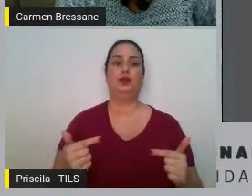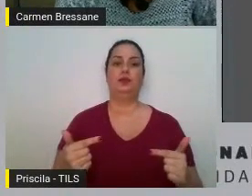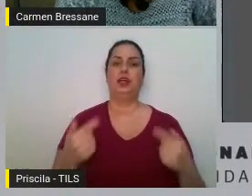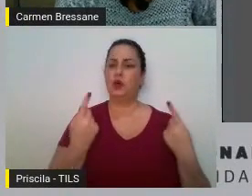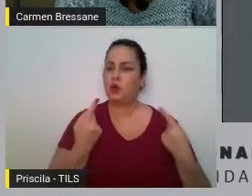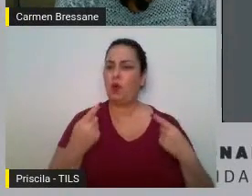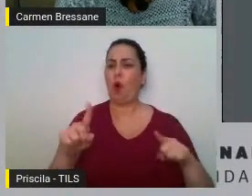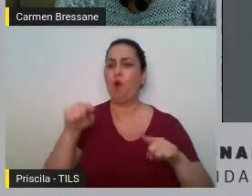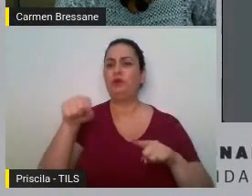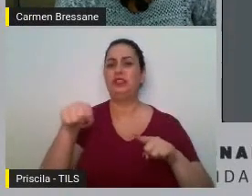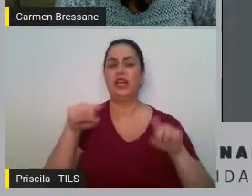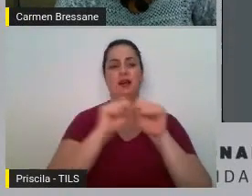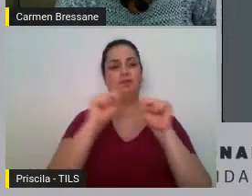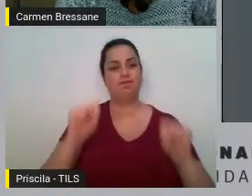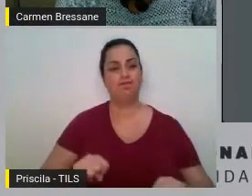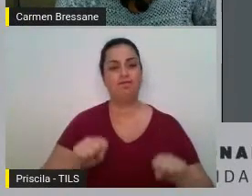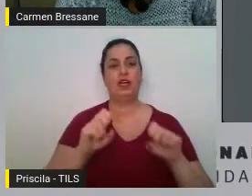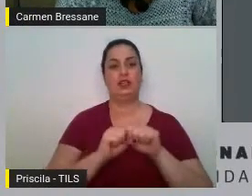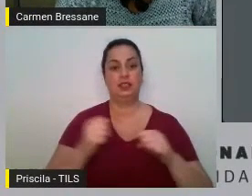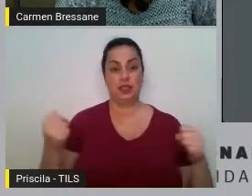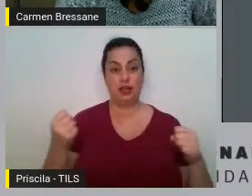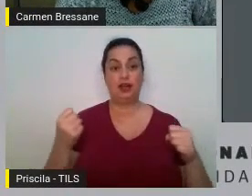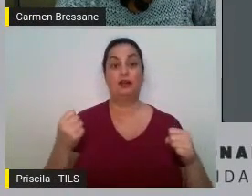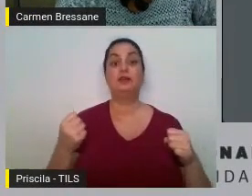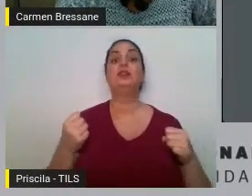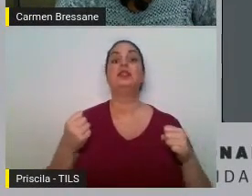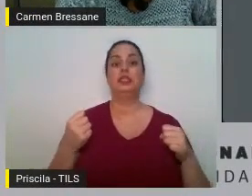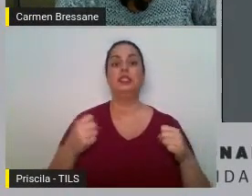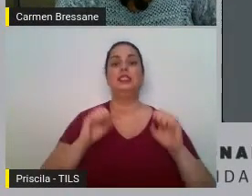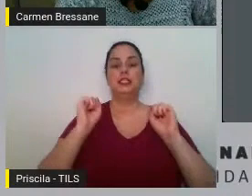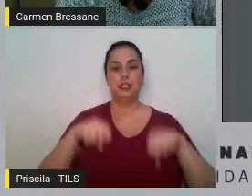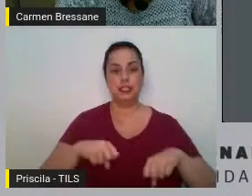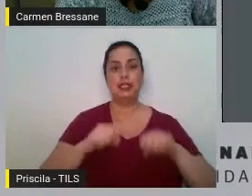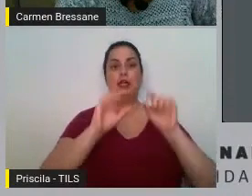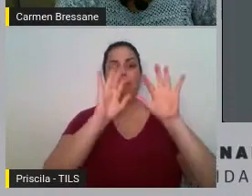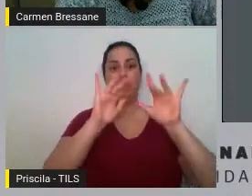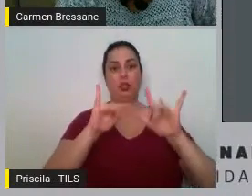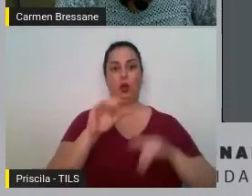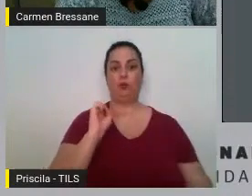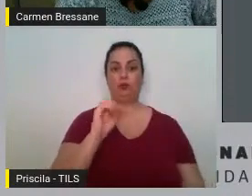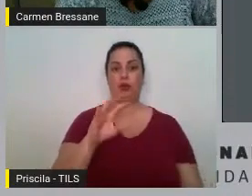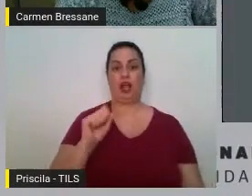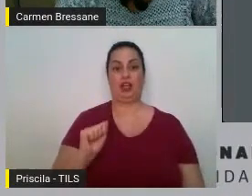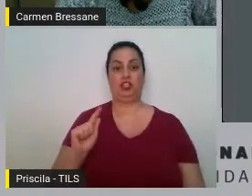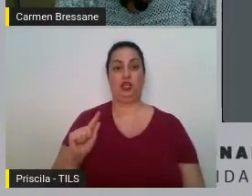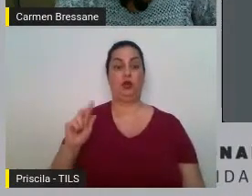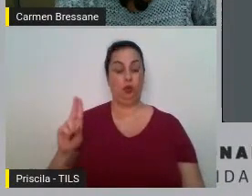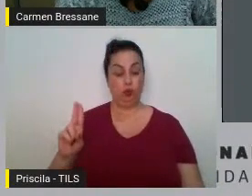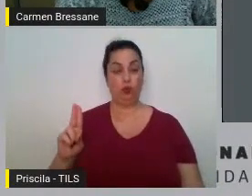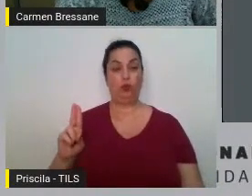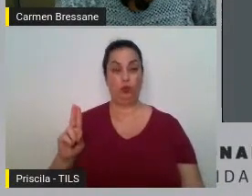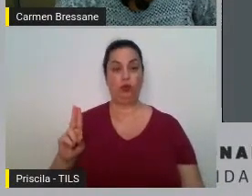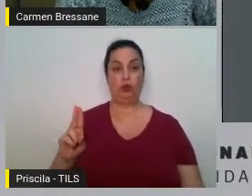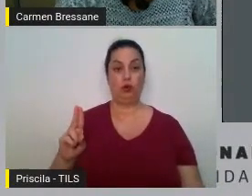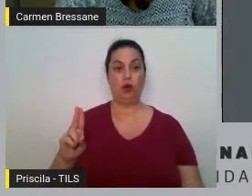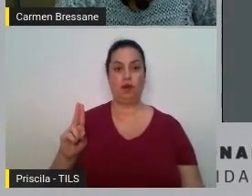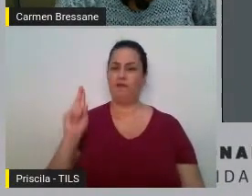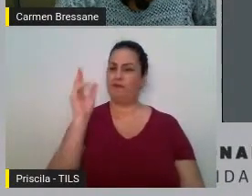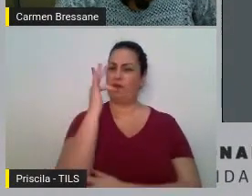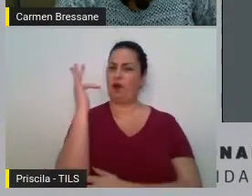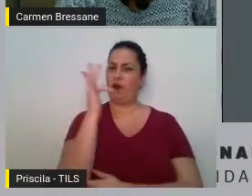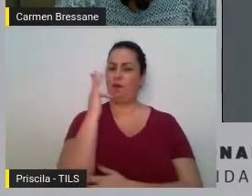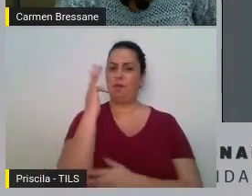enviou um pedido de esclarecimento formal à AGU Advocacia Geral da União que